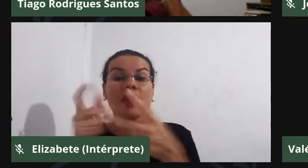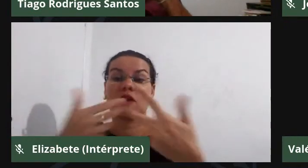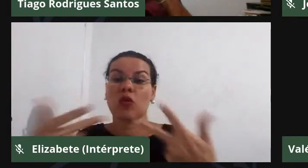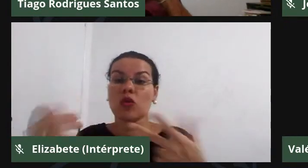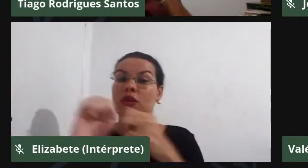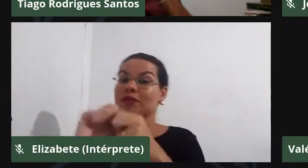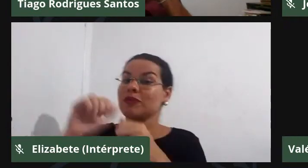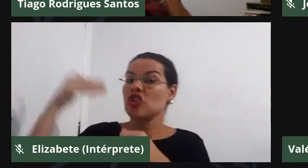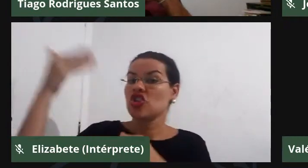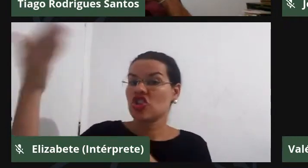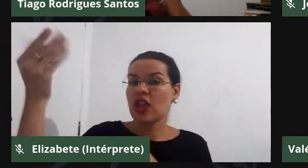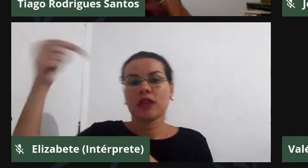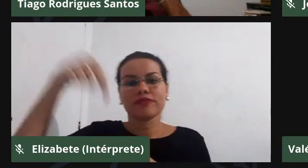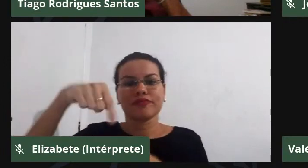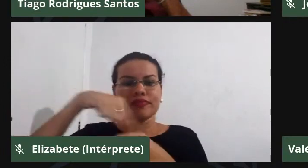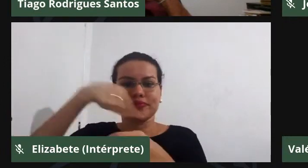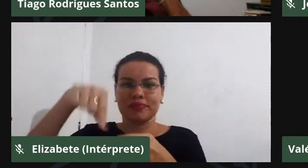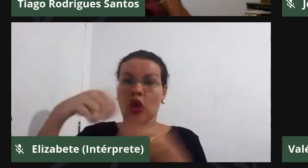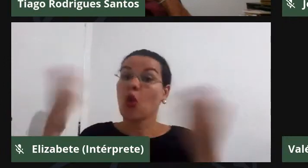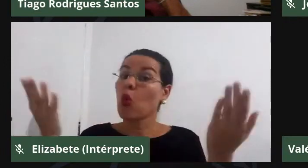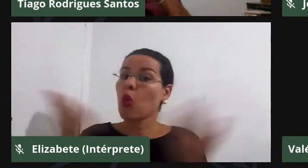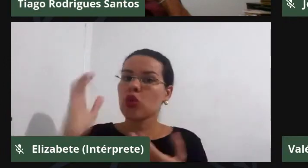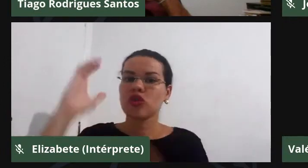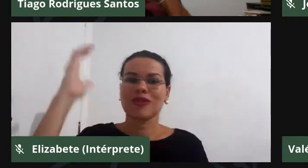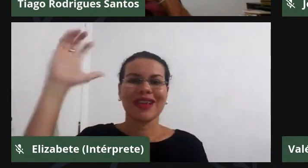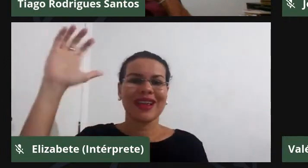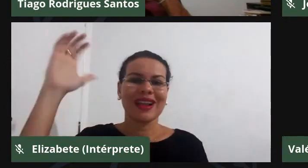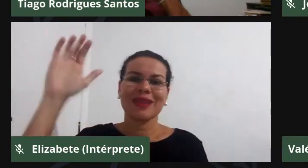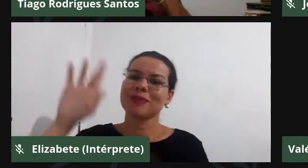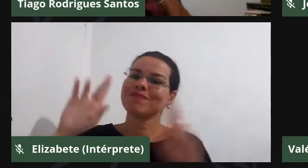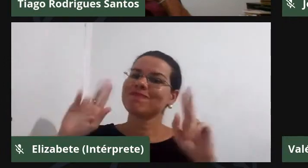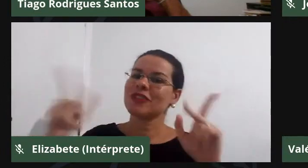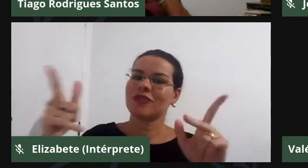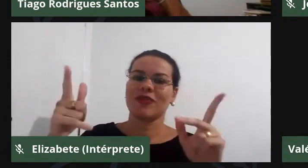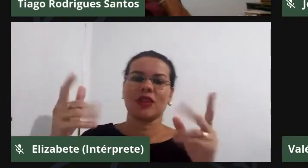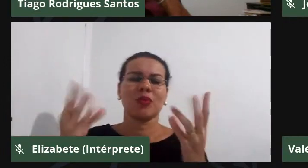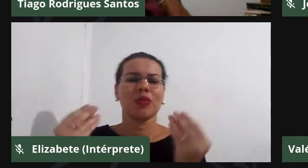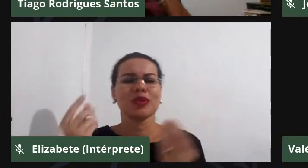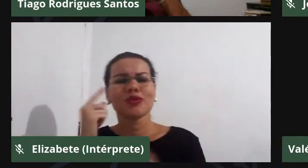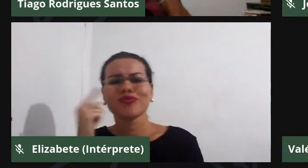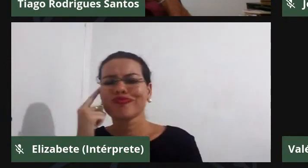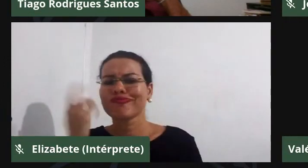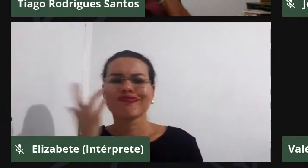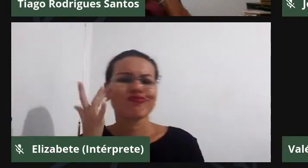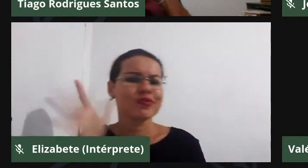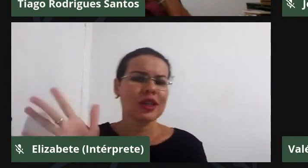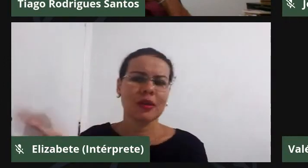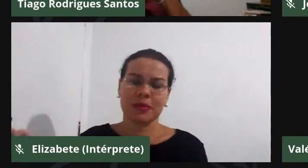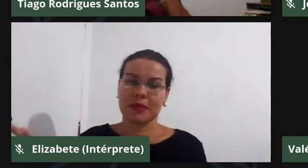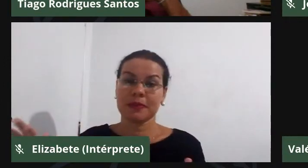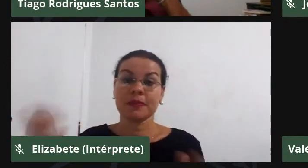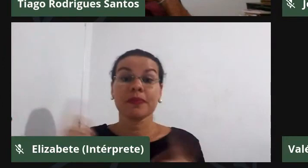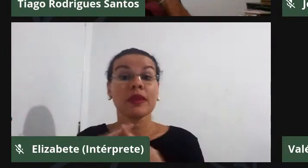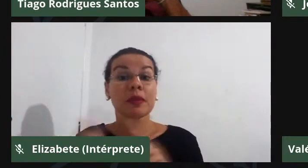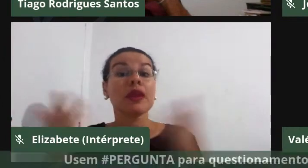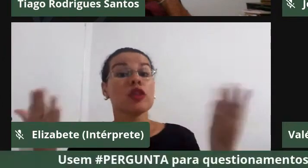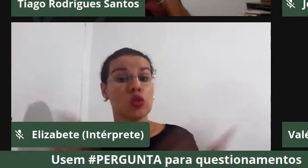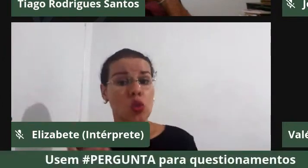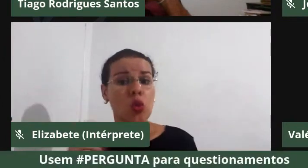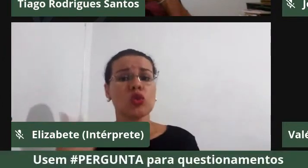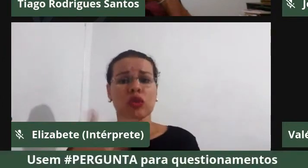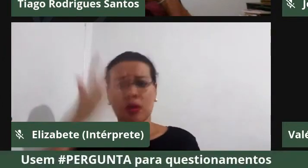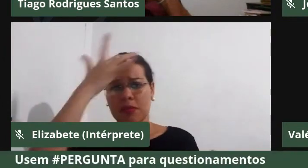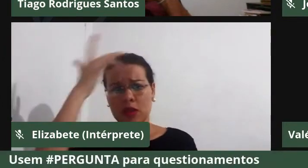com as mudanças climáticas, muita coisa mudou, então, tudo é muito incerto, e mesmo assim, o nosso povo consegue se reinventar,